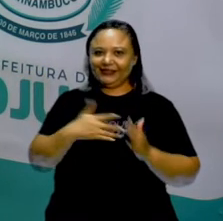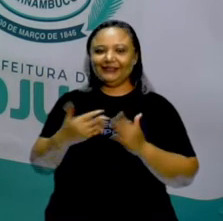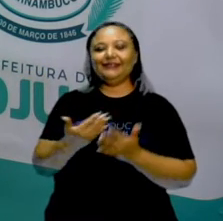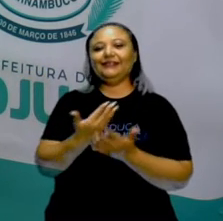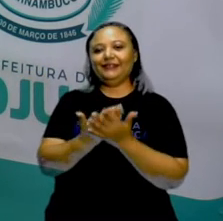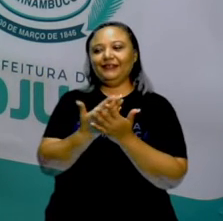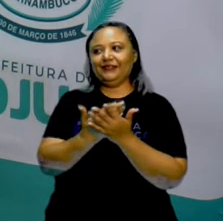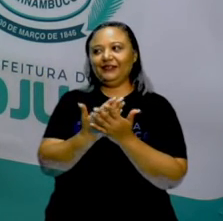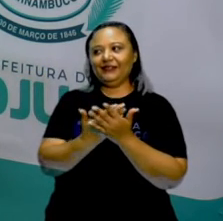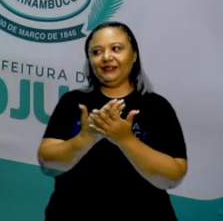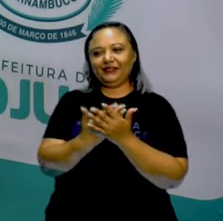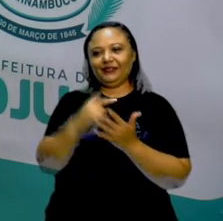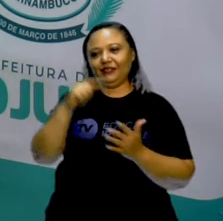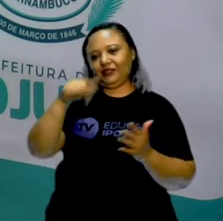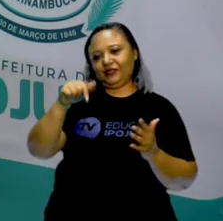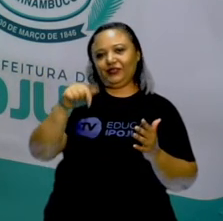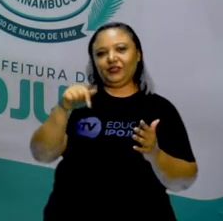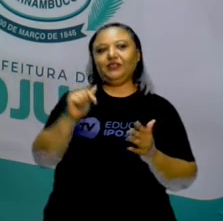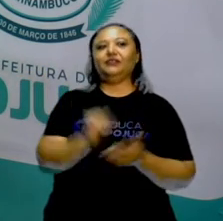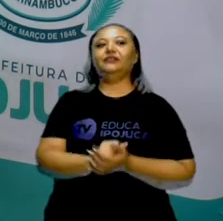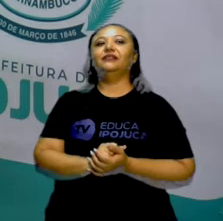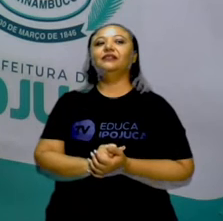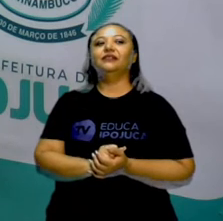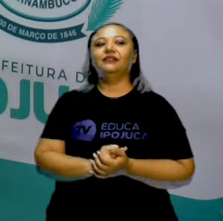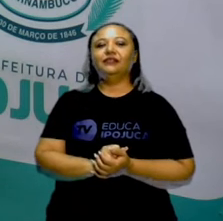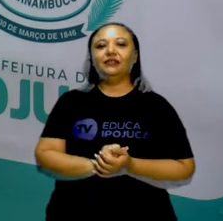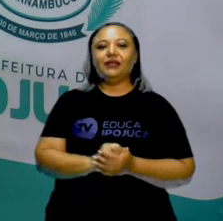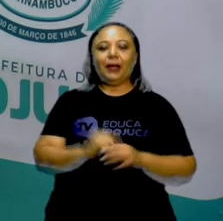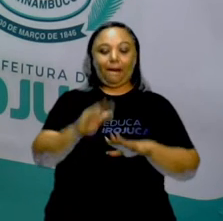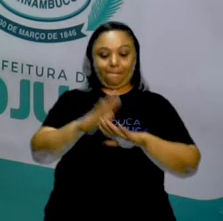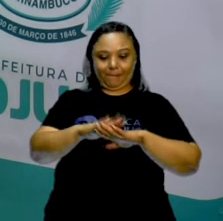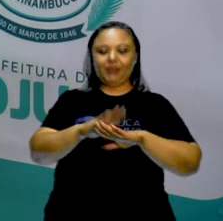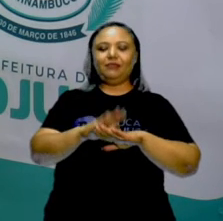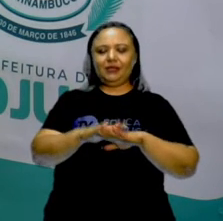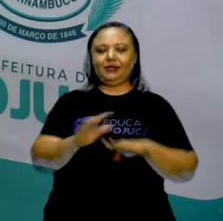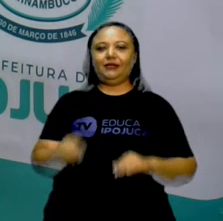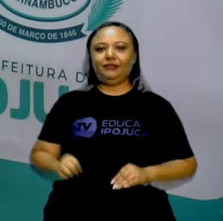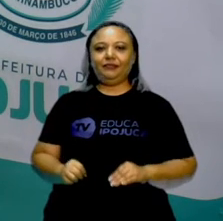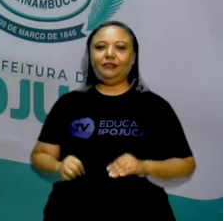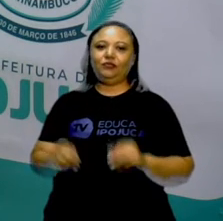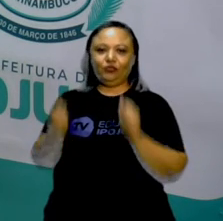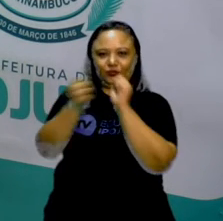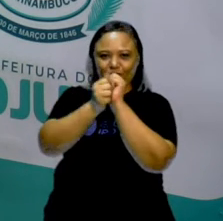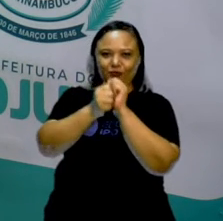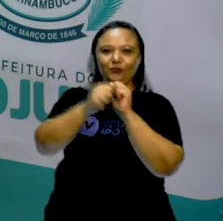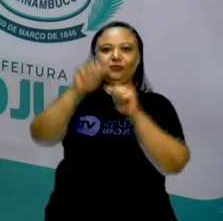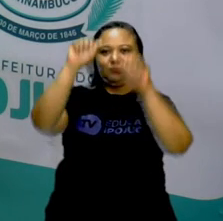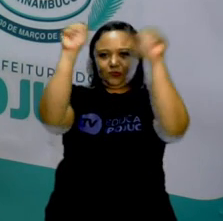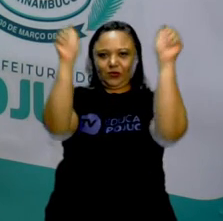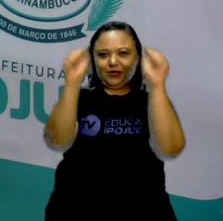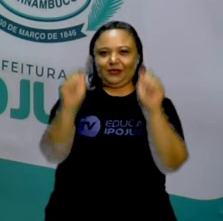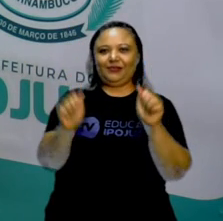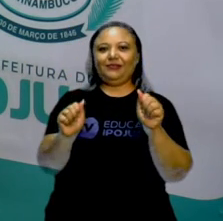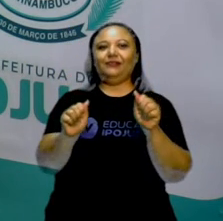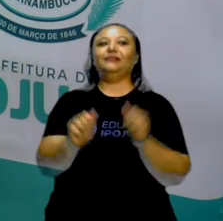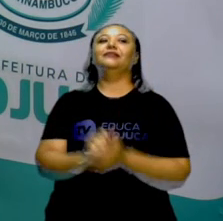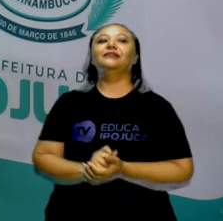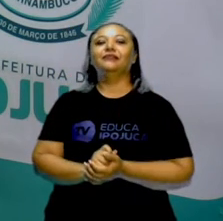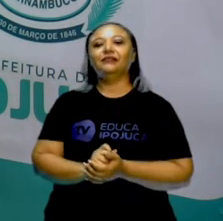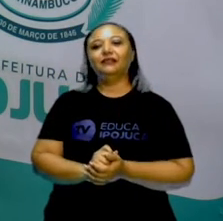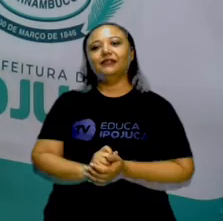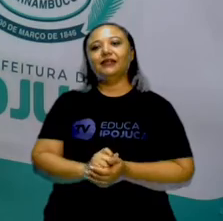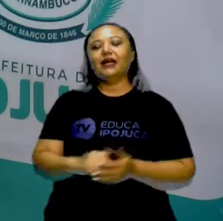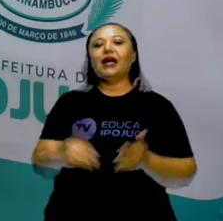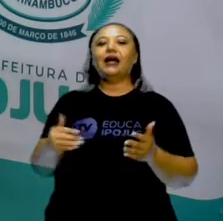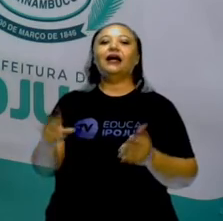Bem diferente, né? Relacionando com a arte. Porque a matemática está em todo lugar. Preparados para a próxima aula? Então,